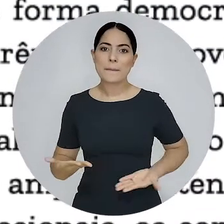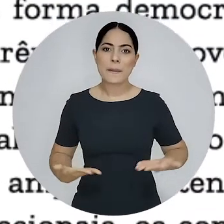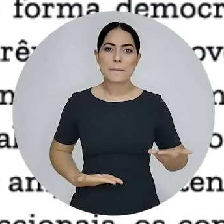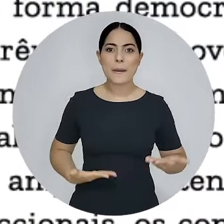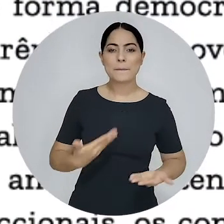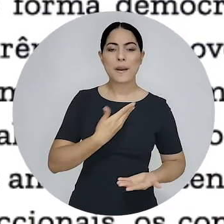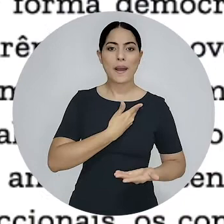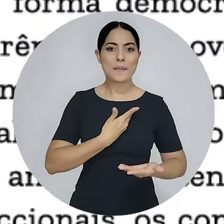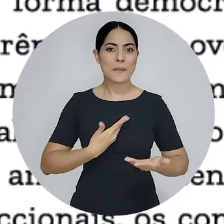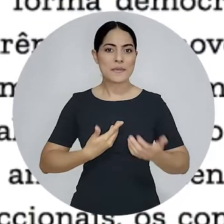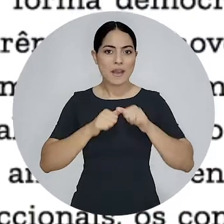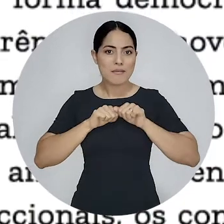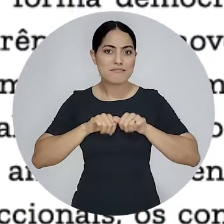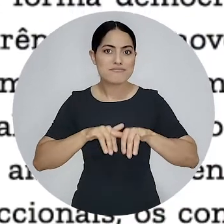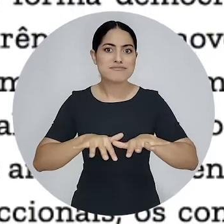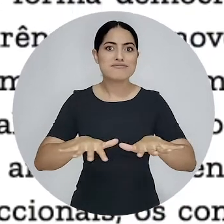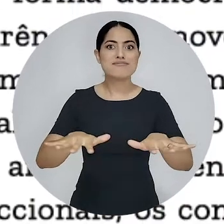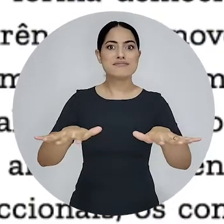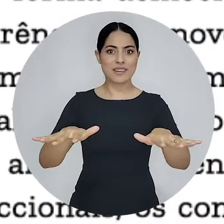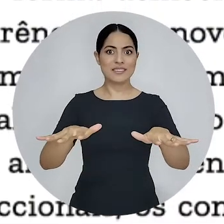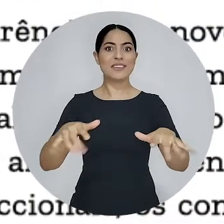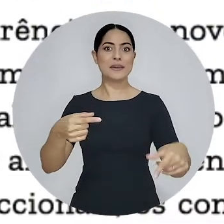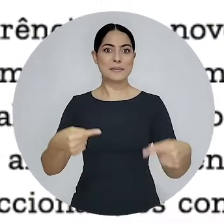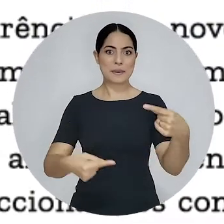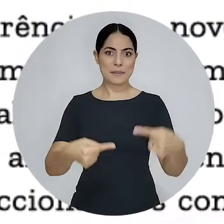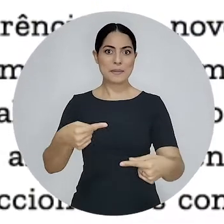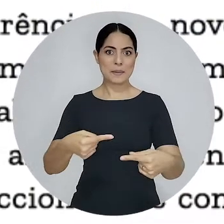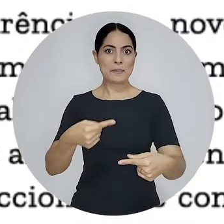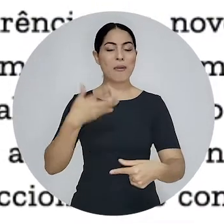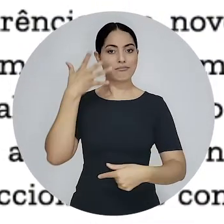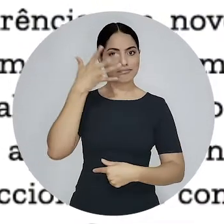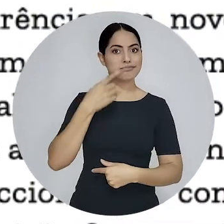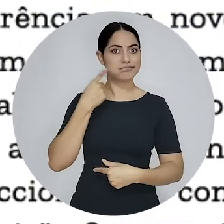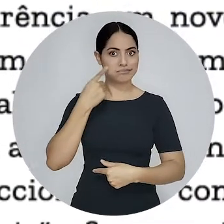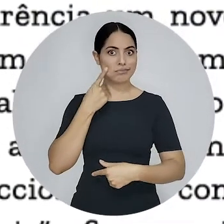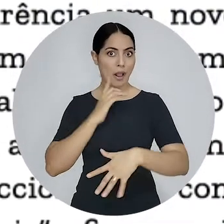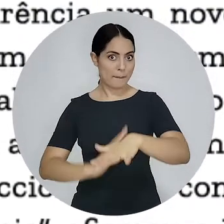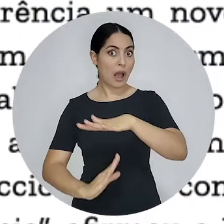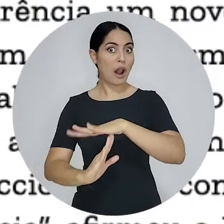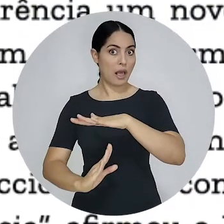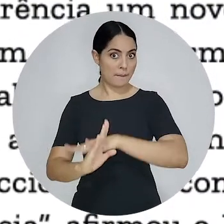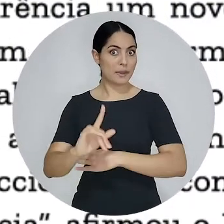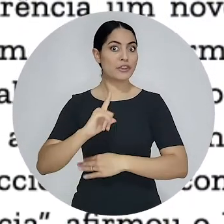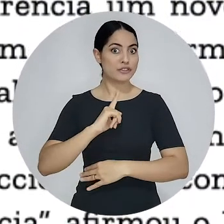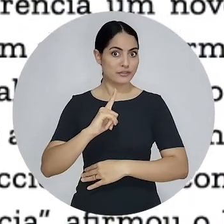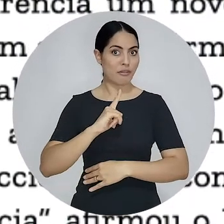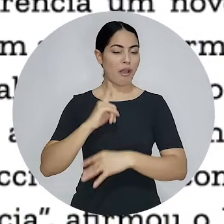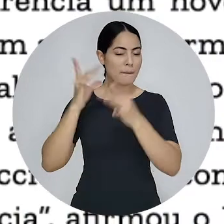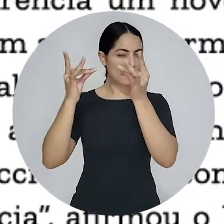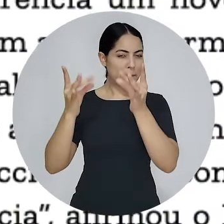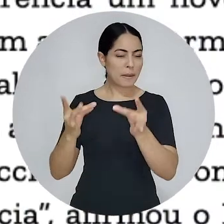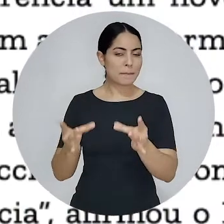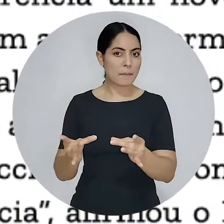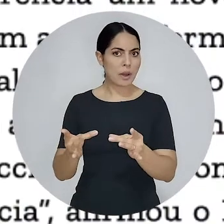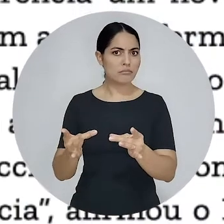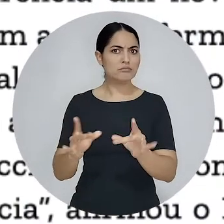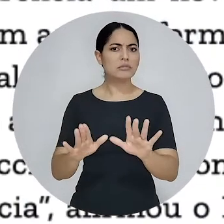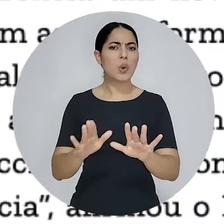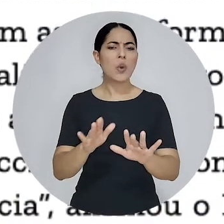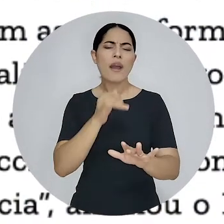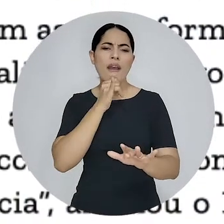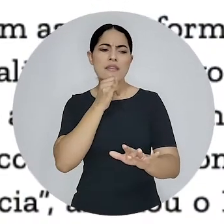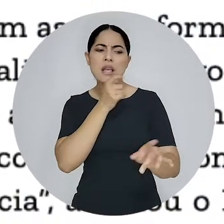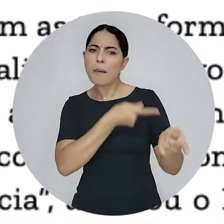jurídicos e publicidade. A norma foi elaborada de acordo com os princípios e limites éticos da advocacia brasileira